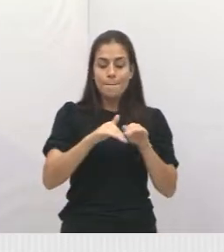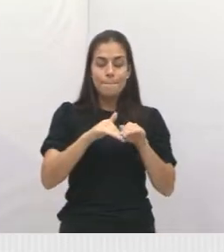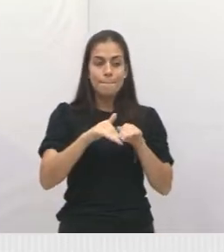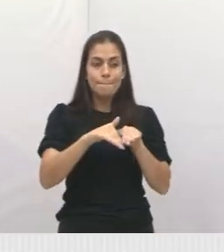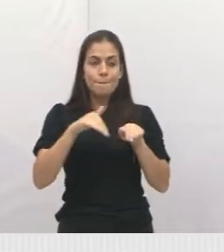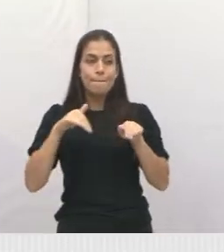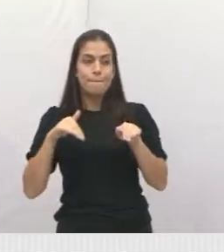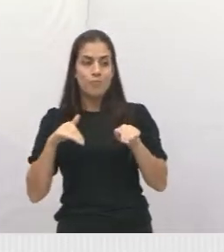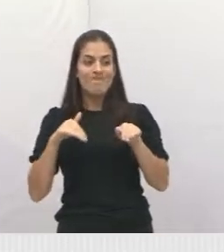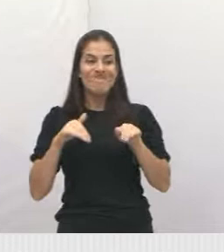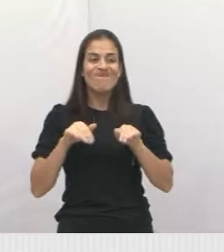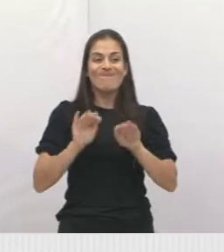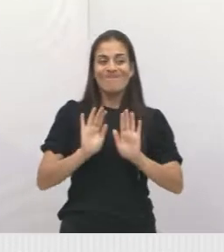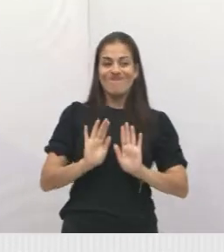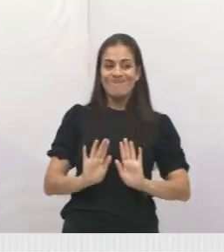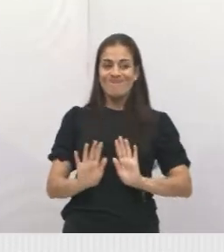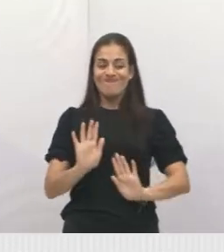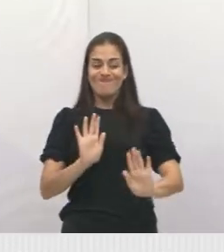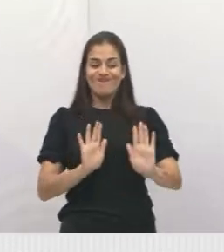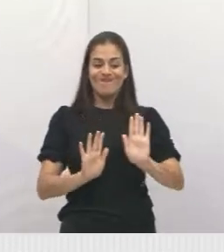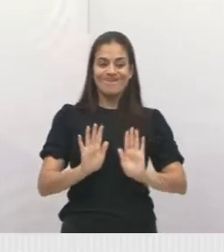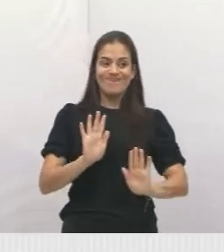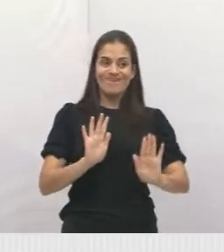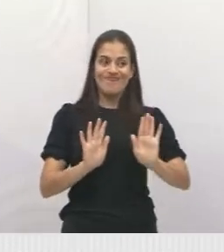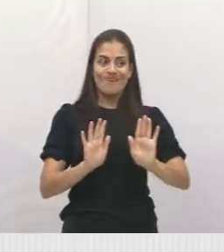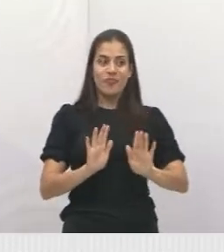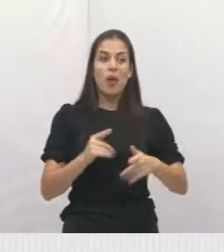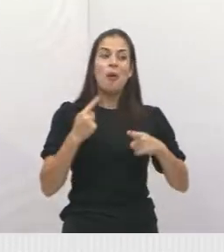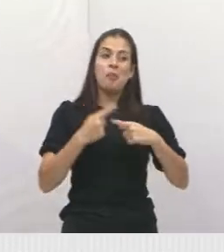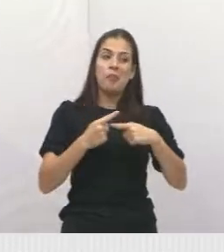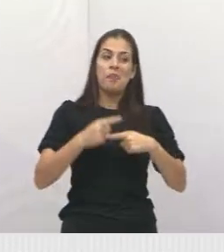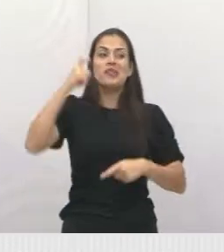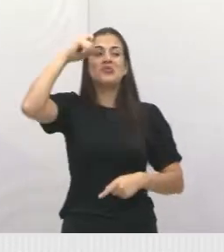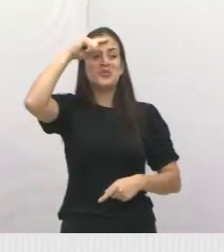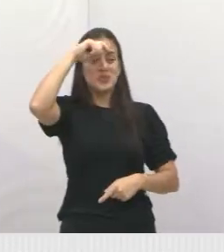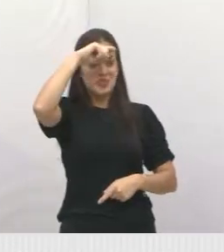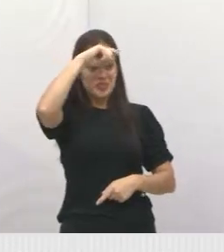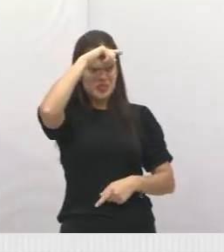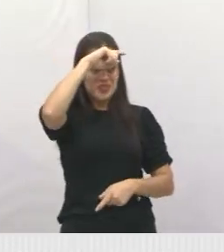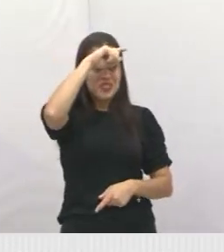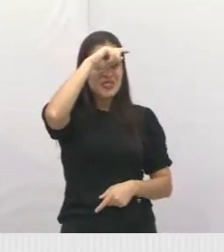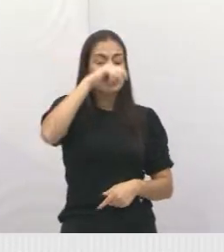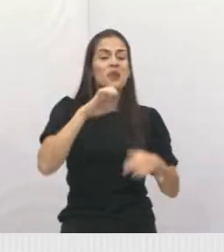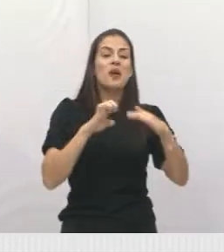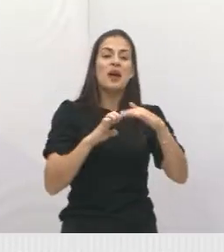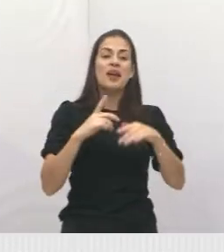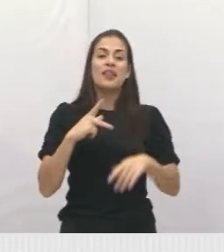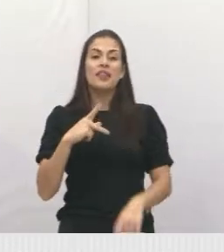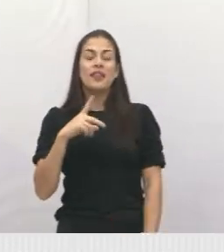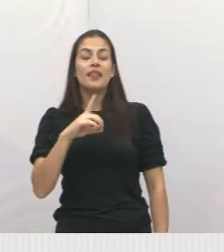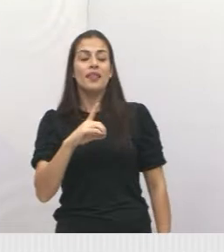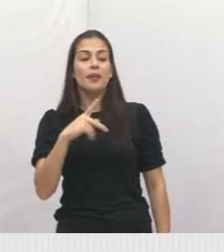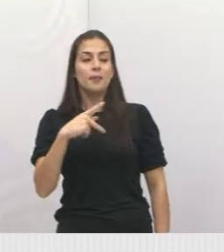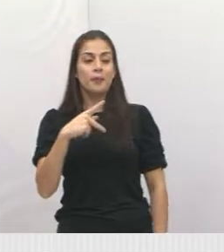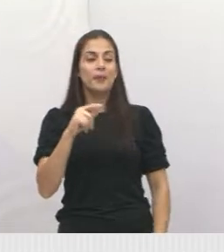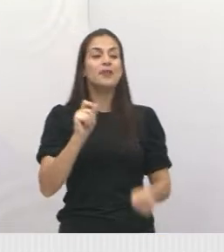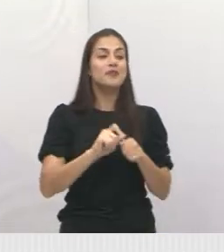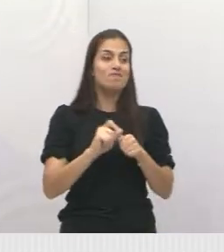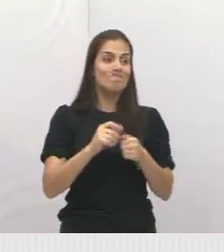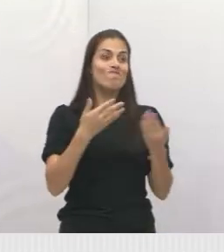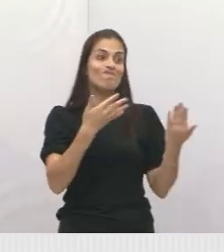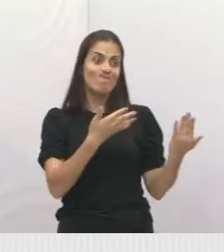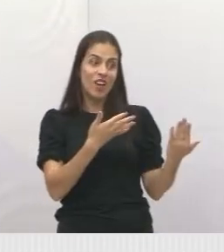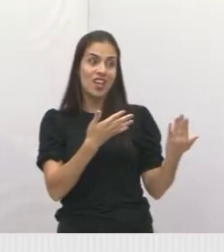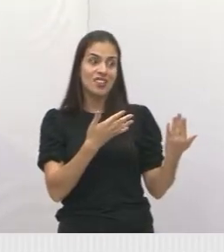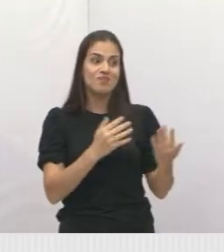que eu posso cair. Então, o pé vai ficar atrás. Porque está difícil ser atendido nessa cidade. A EDP está deixando a desejar nessa cidade.